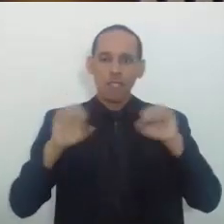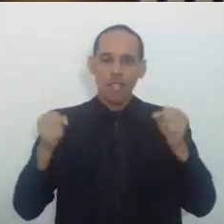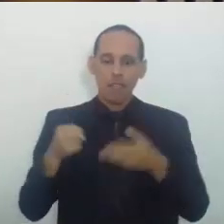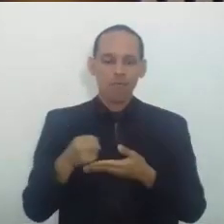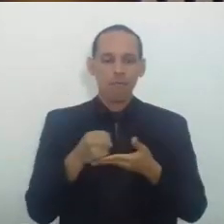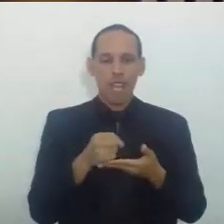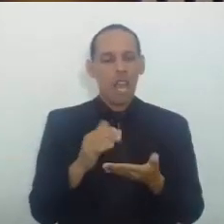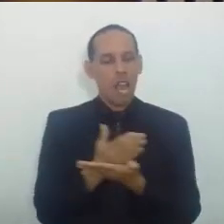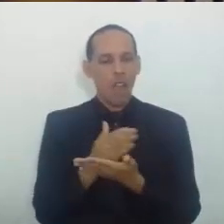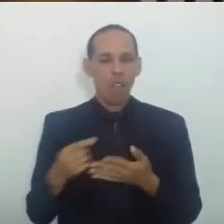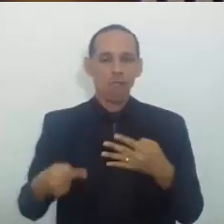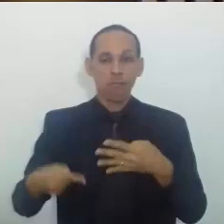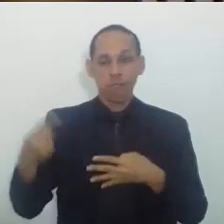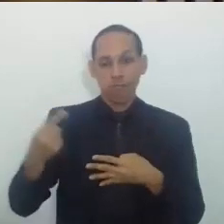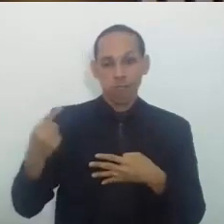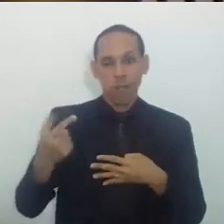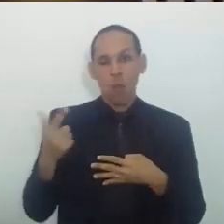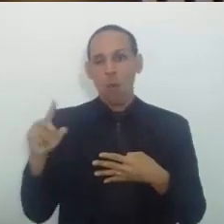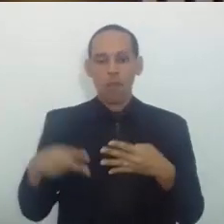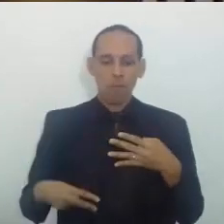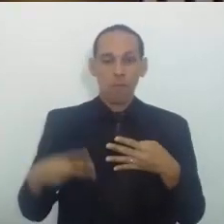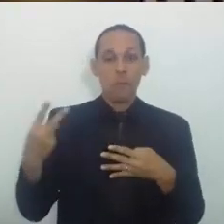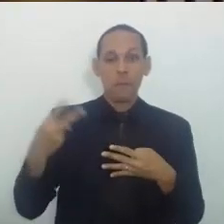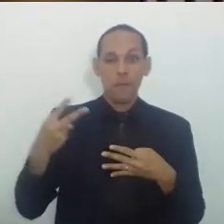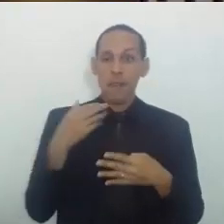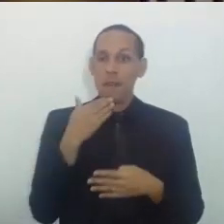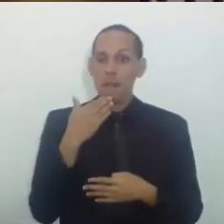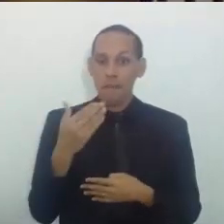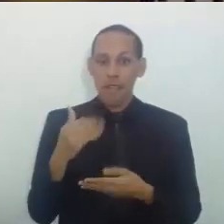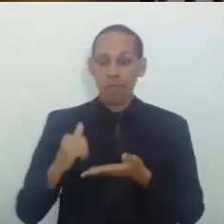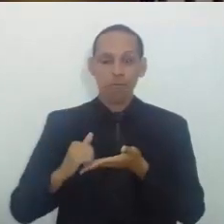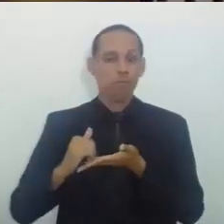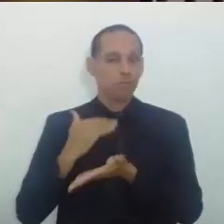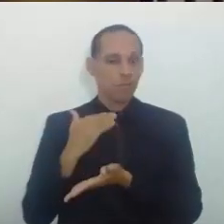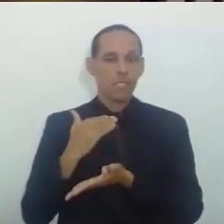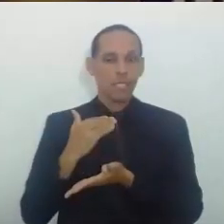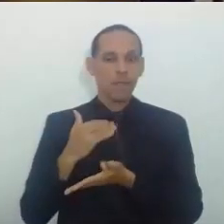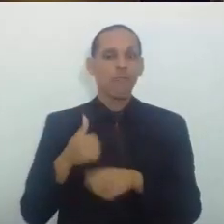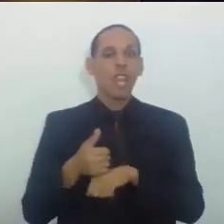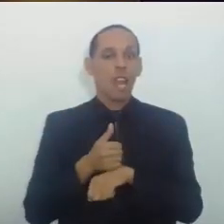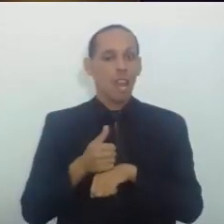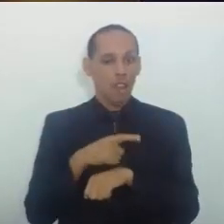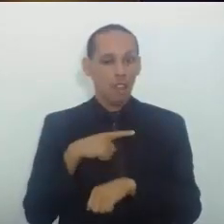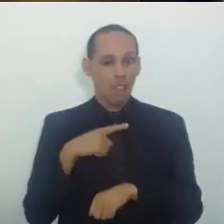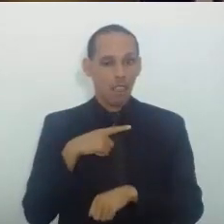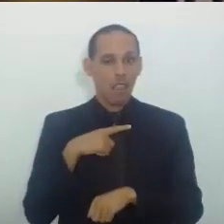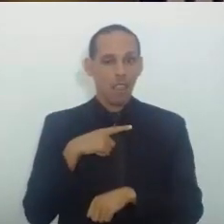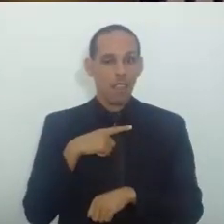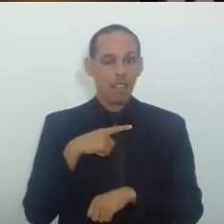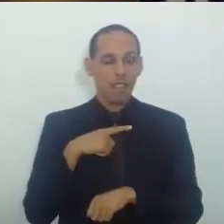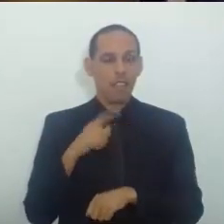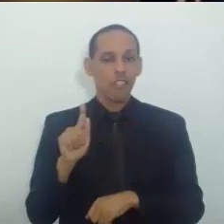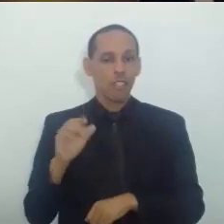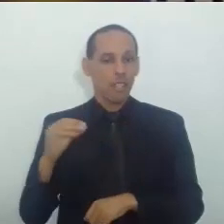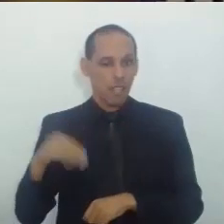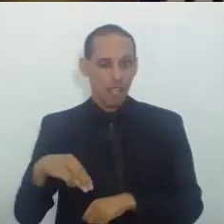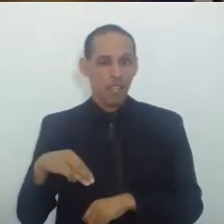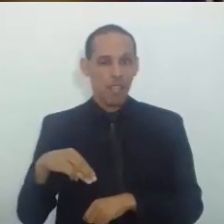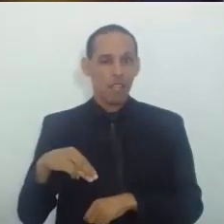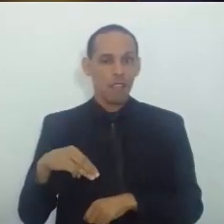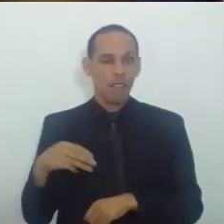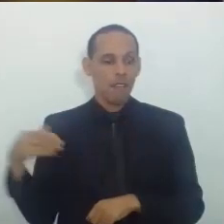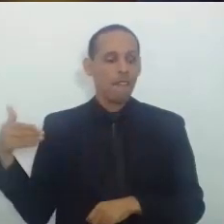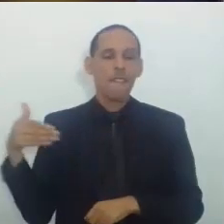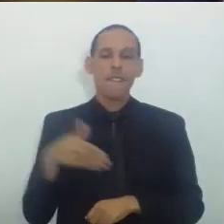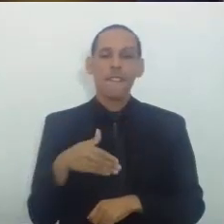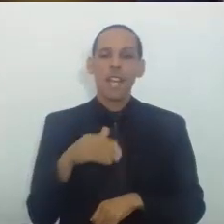Gravo Outros em segundo Pediram Isoneração Do cargo Efetivo Que eles tinham De guarda Municipal E vieram